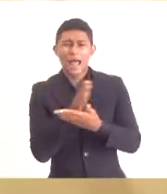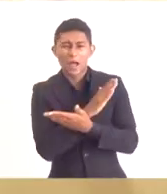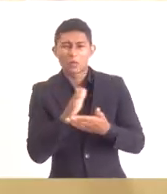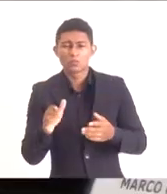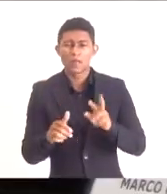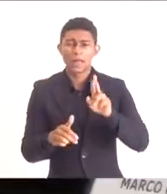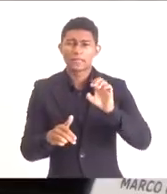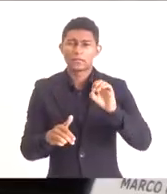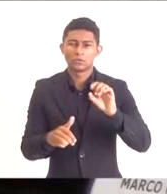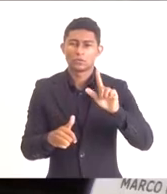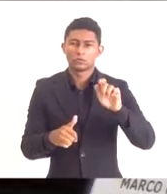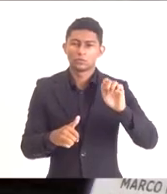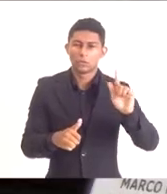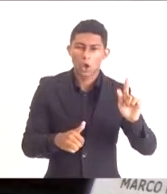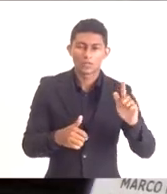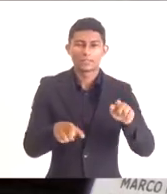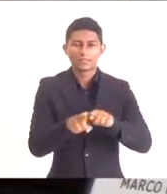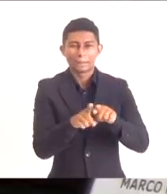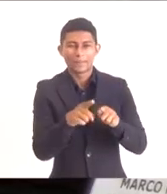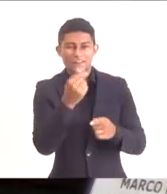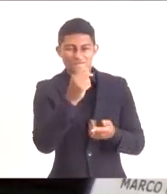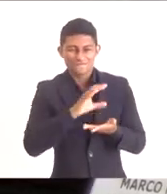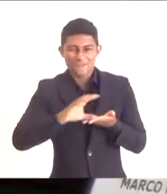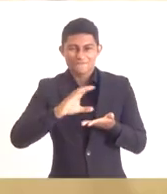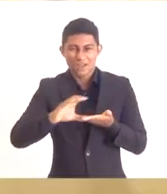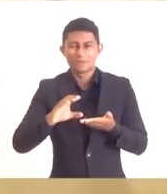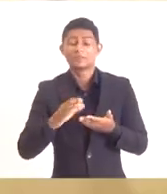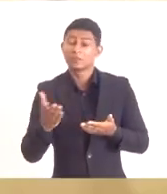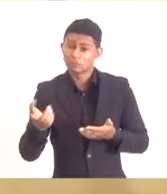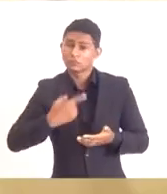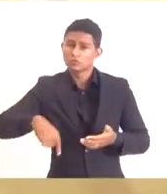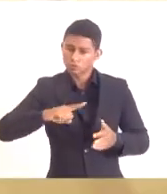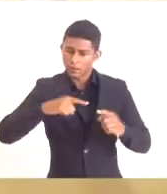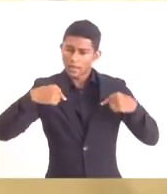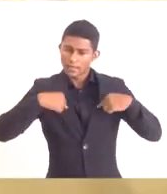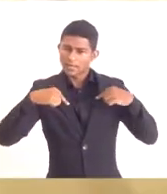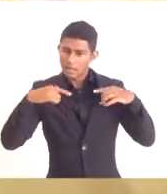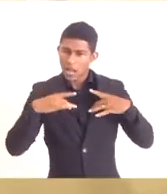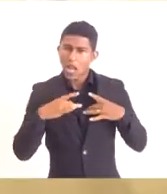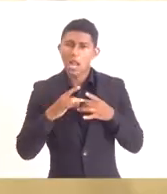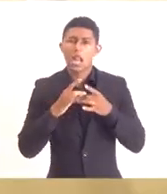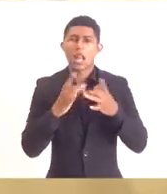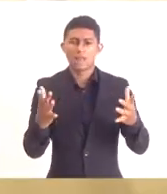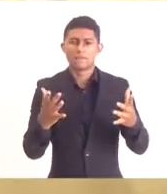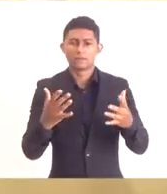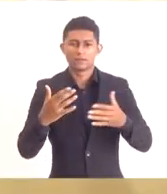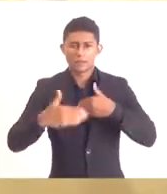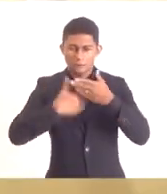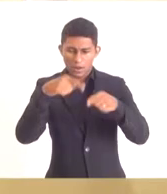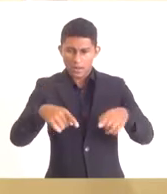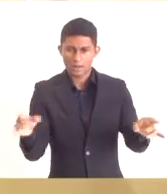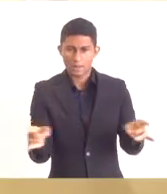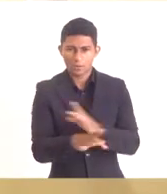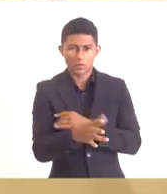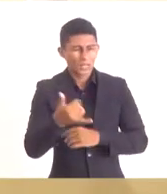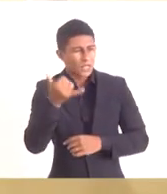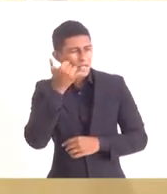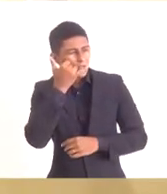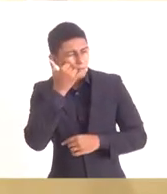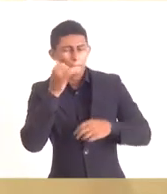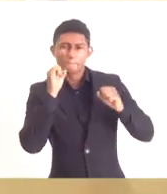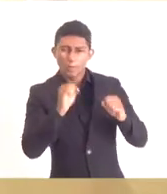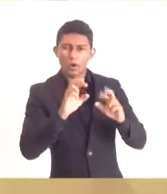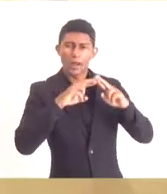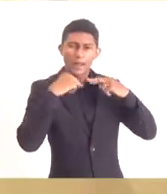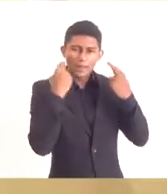relação ao investimento das trades. Então, estamos à disposição, daqui a pouco nós vamos falar, saindo daqui, vou dar o telefone e vamos fazer uma reunião de